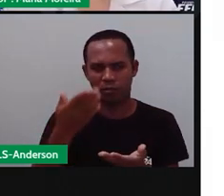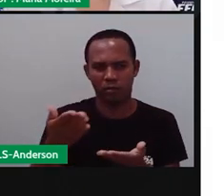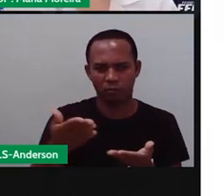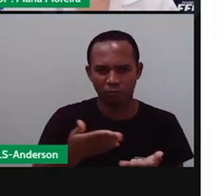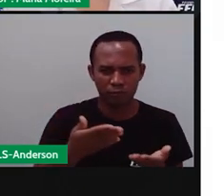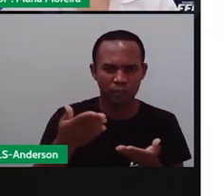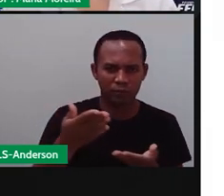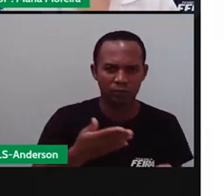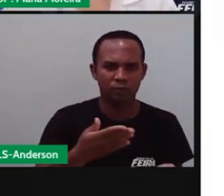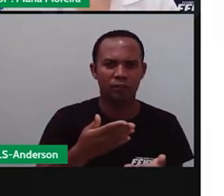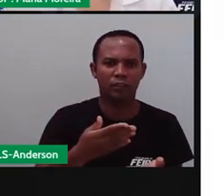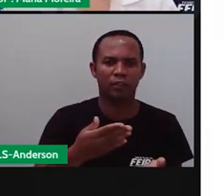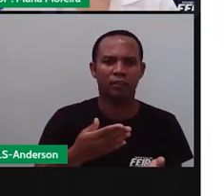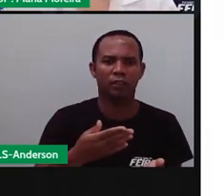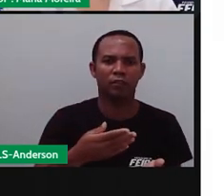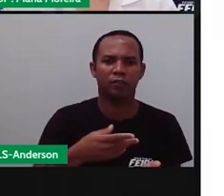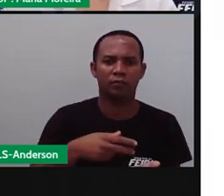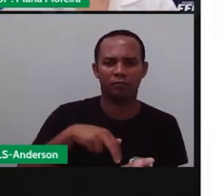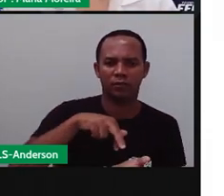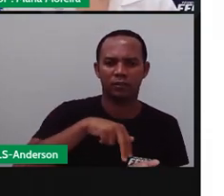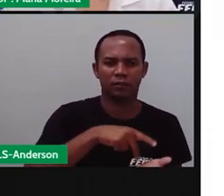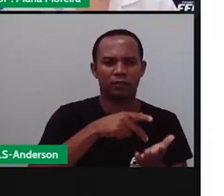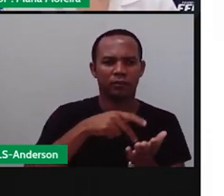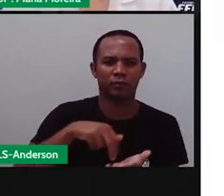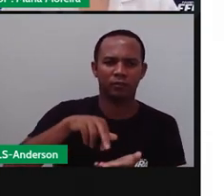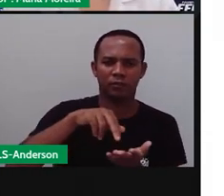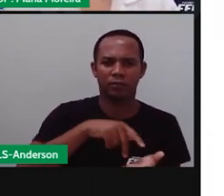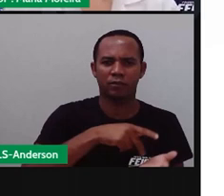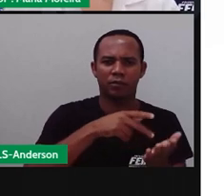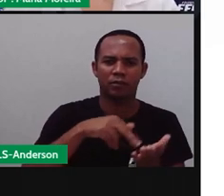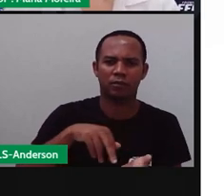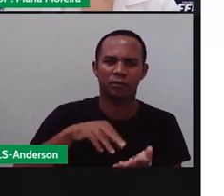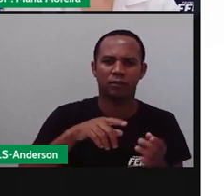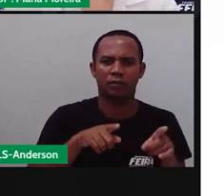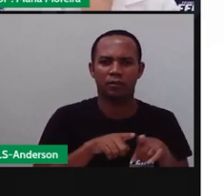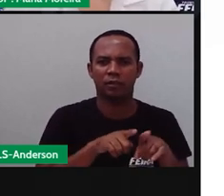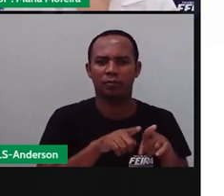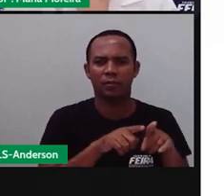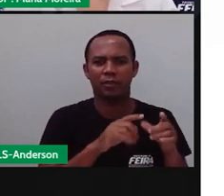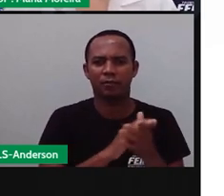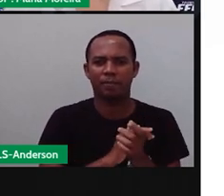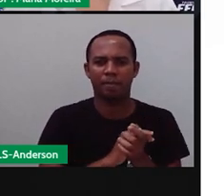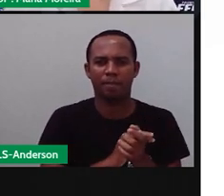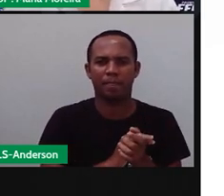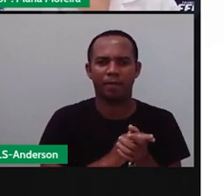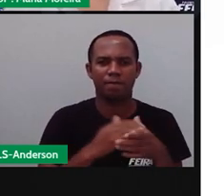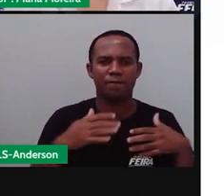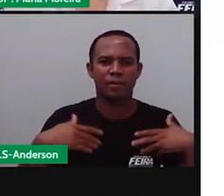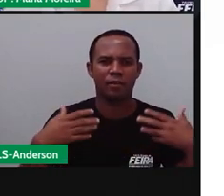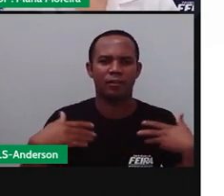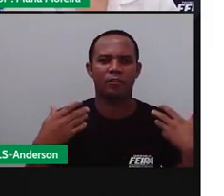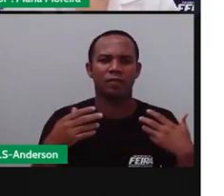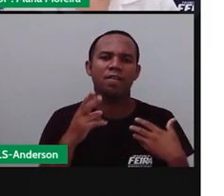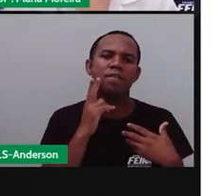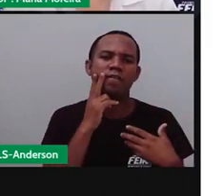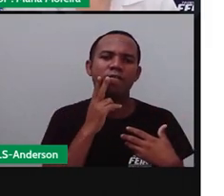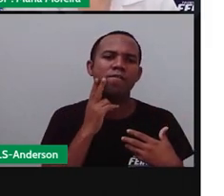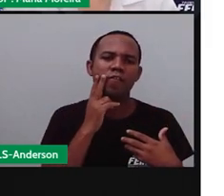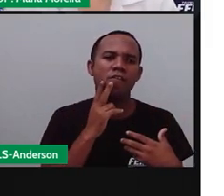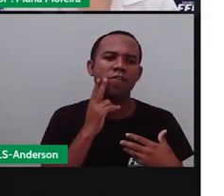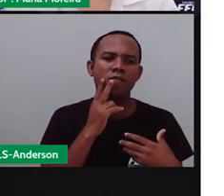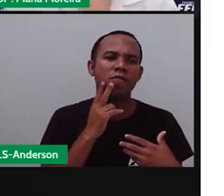tinas sobre a uva, representando as antigas tradições, o quê? Da produção de vinho, como a Proc acabou de dizer. O vinho, ele era